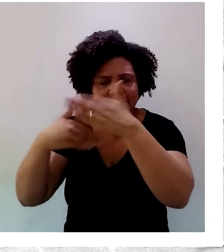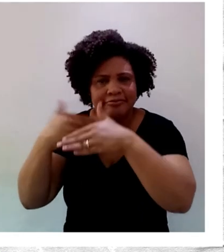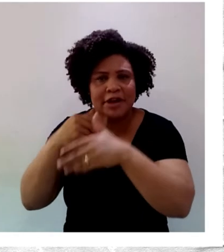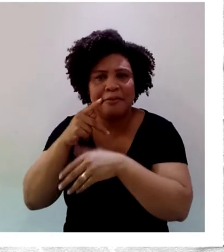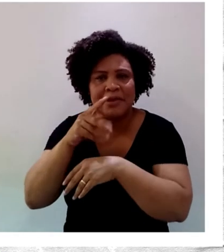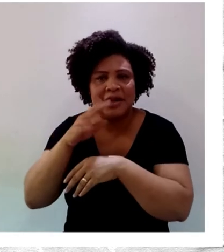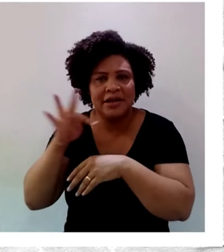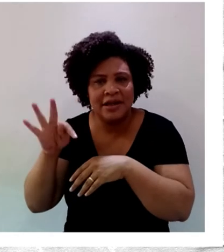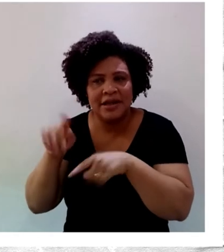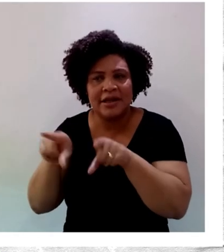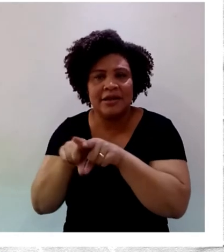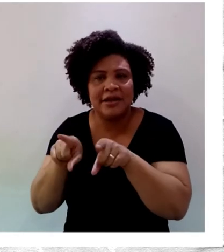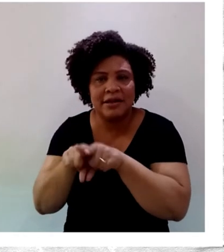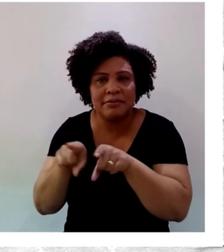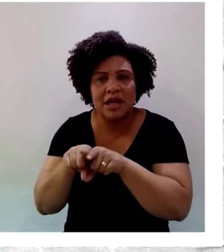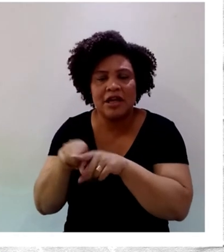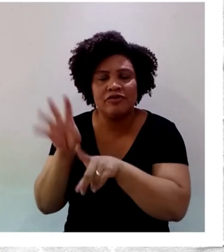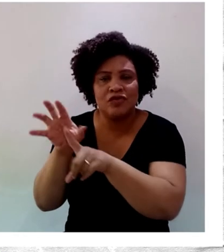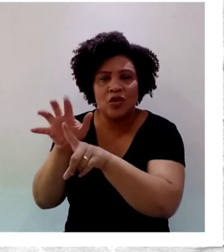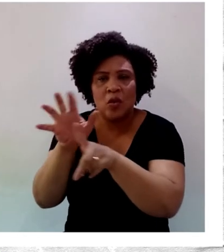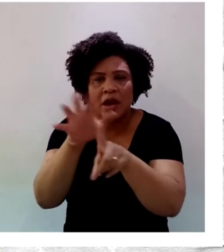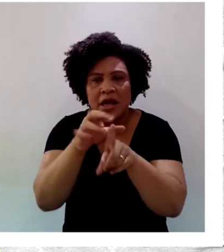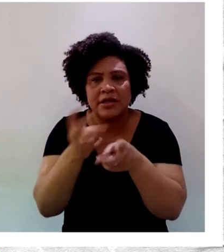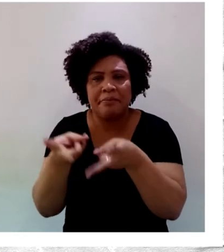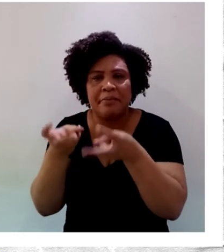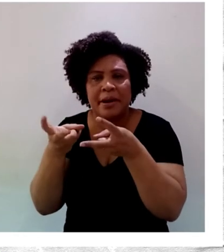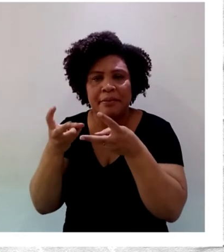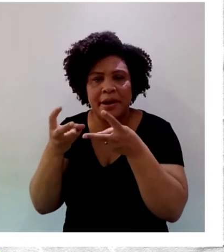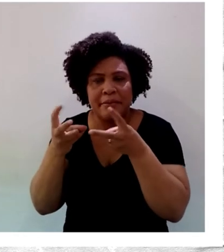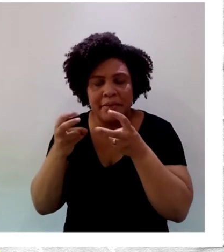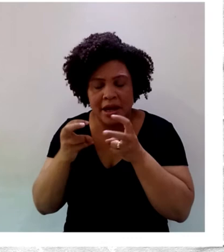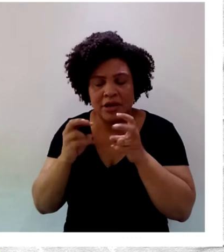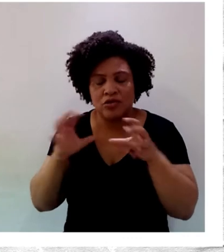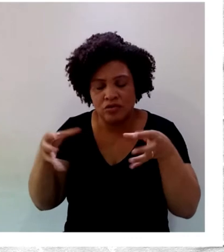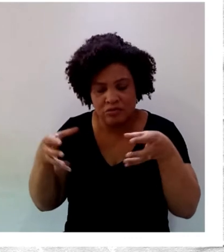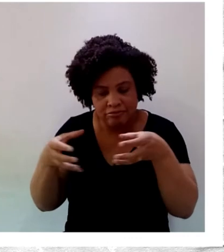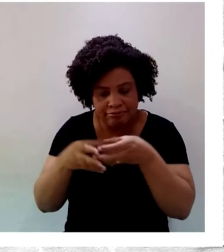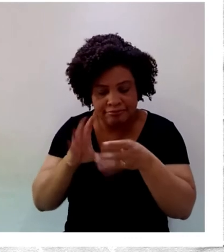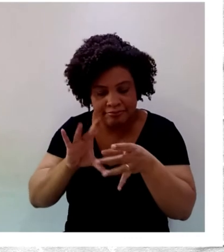recuperando a nossa influência junto à classe trabalhadora.